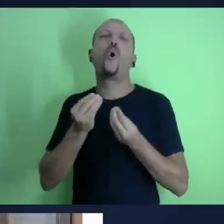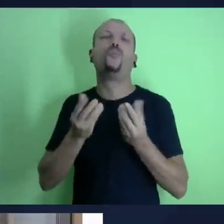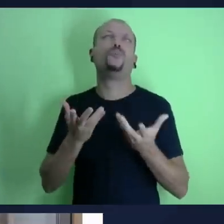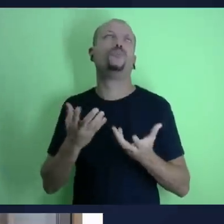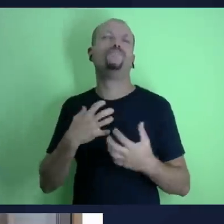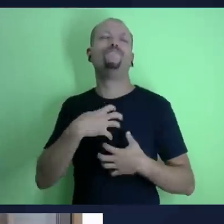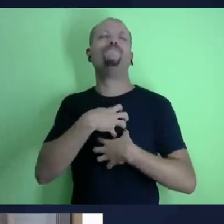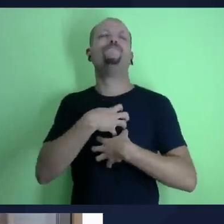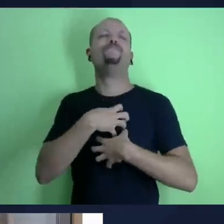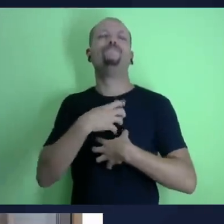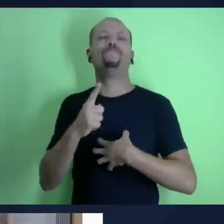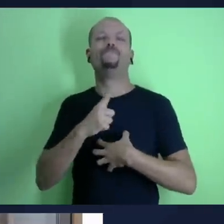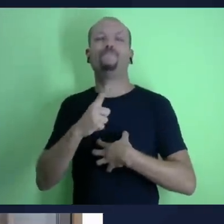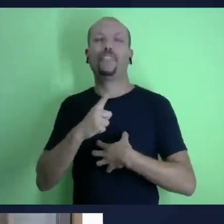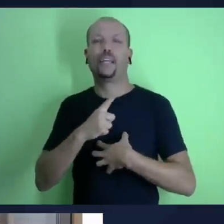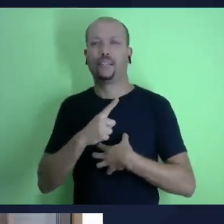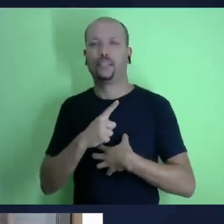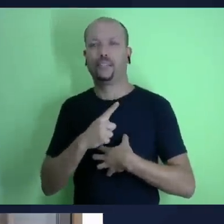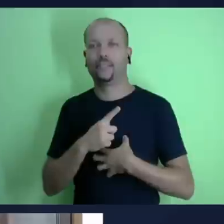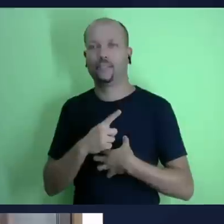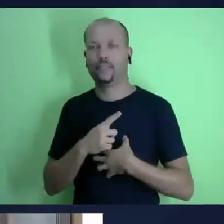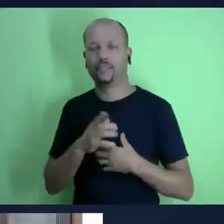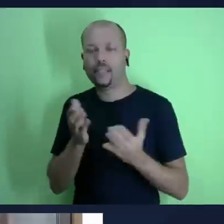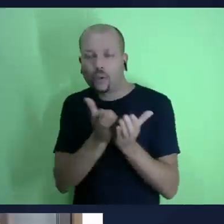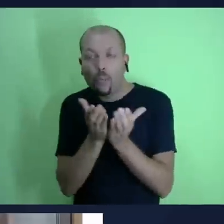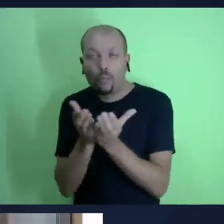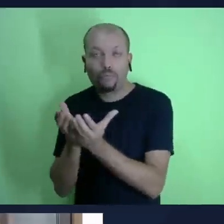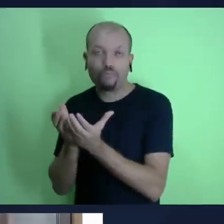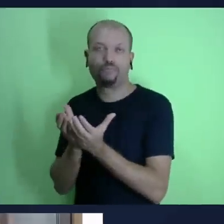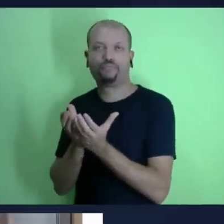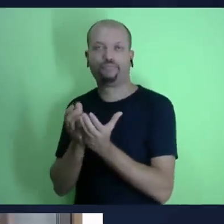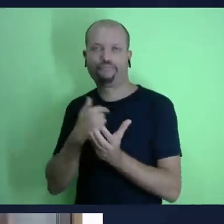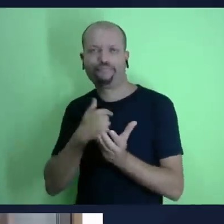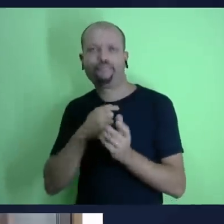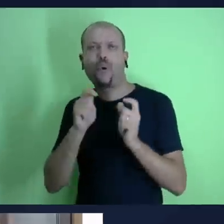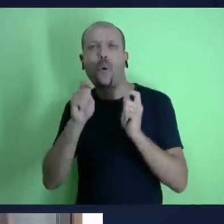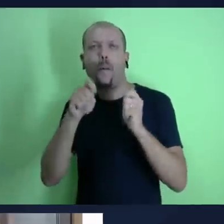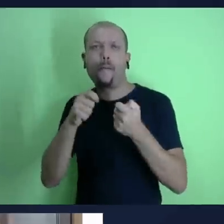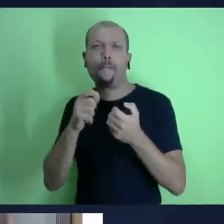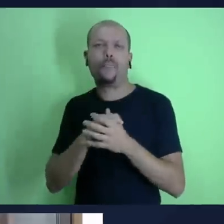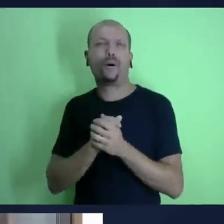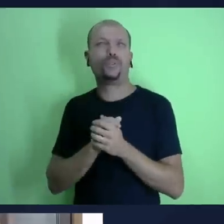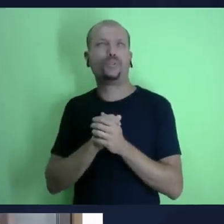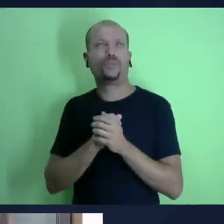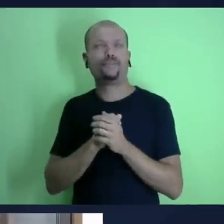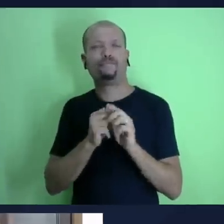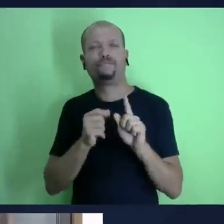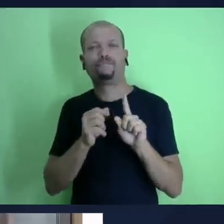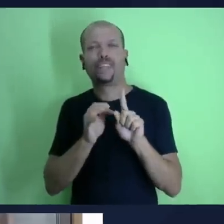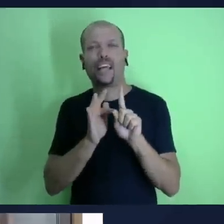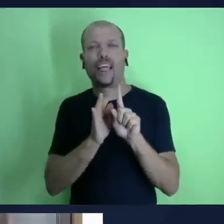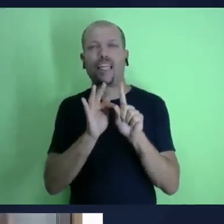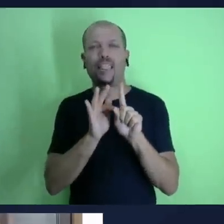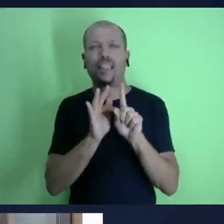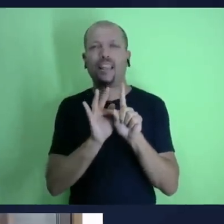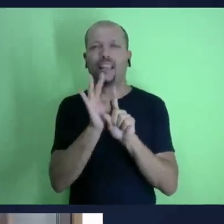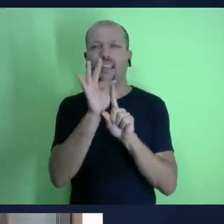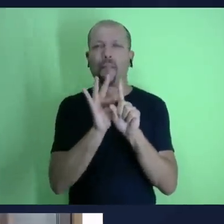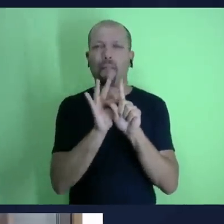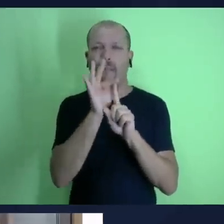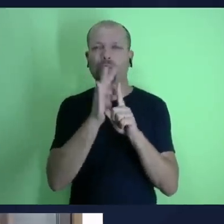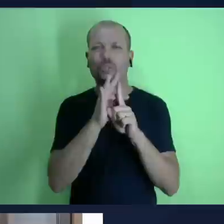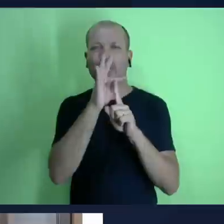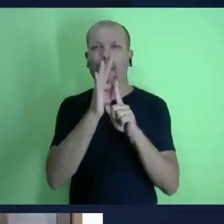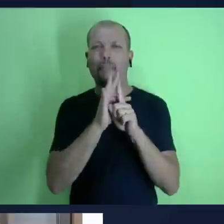saber se estou no caminho certo de que estou reconhecendo a Deus como senhor